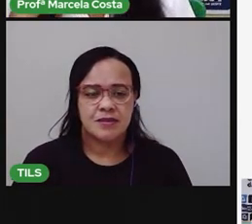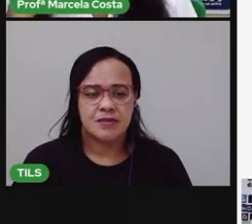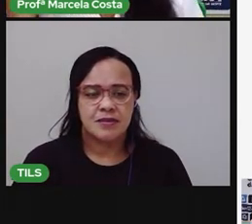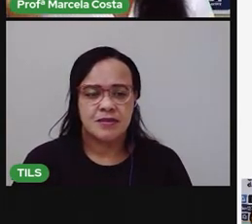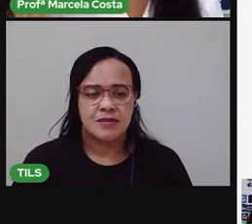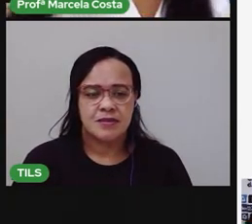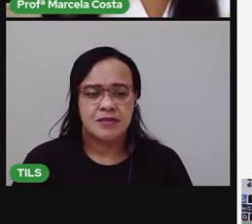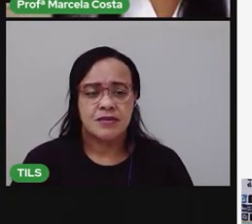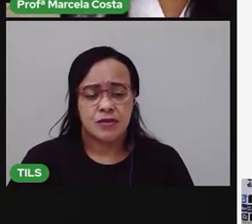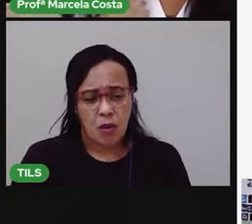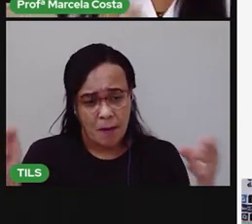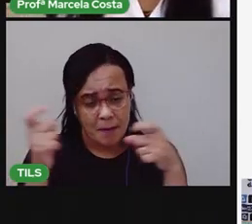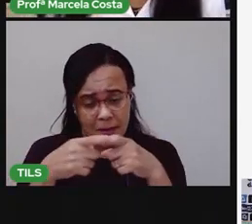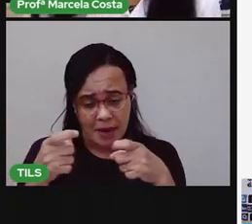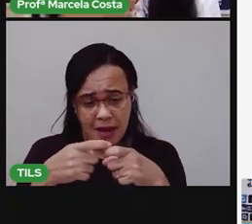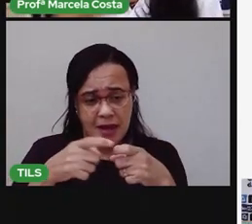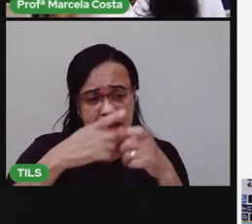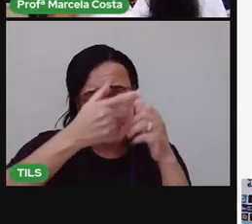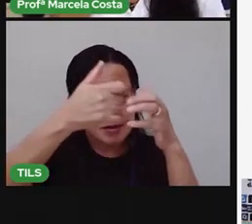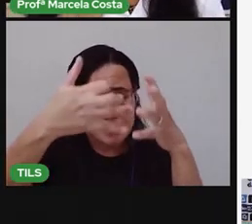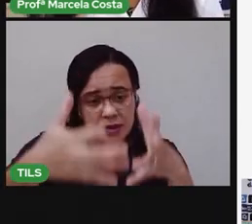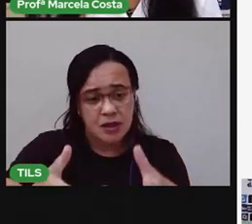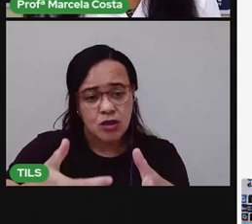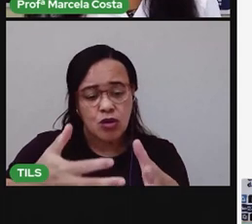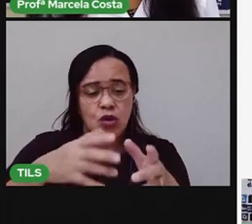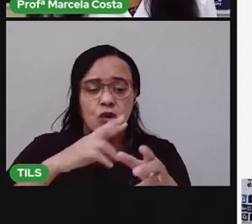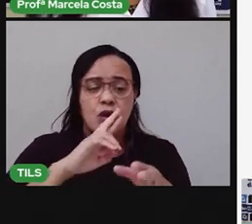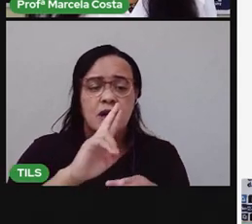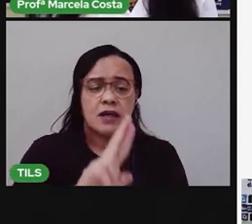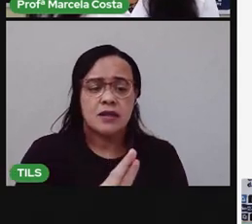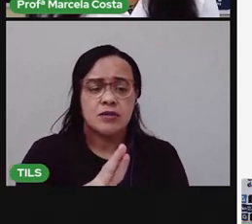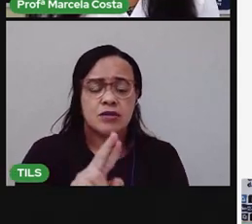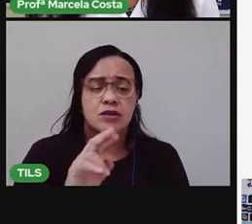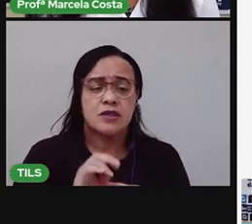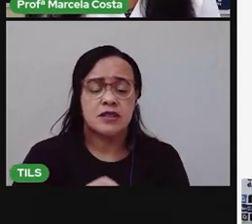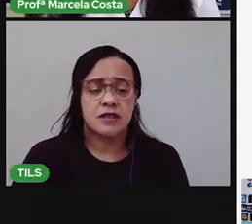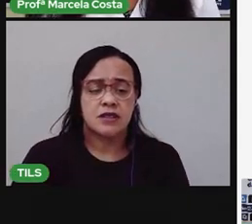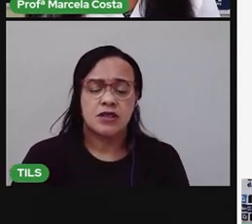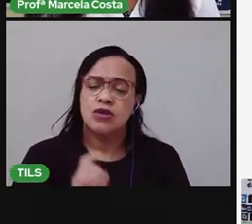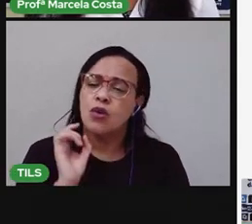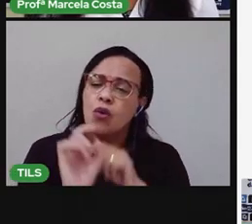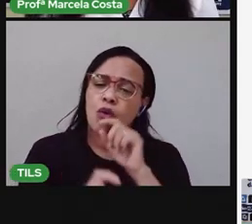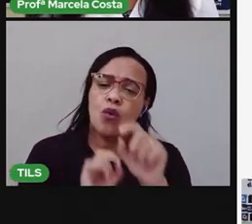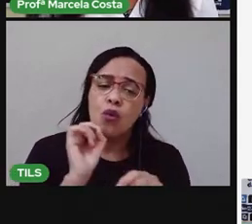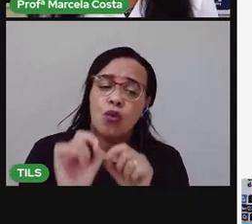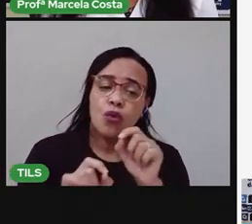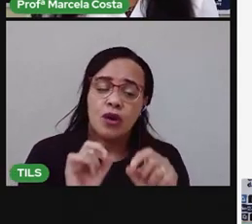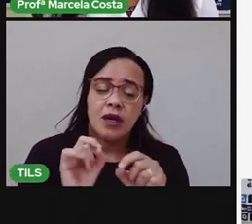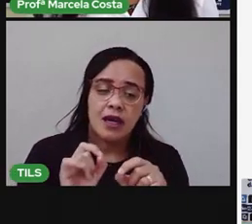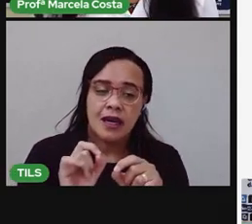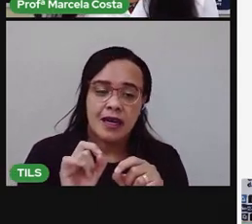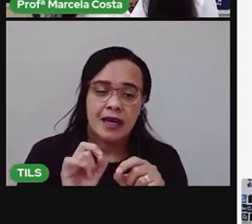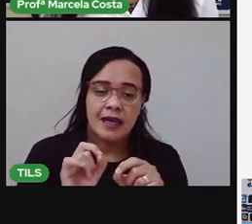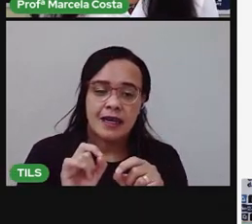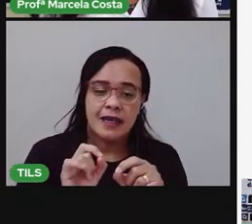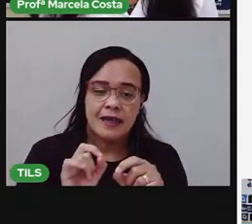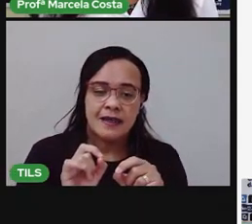que o médico infectologista respondeu, que foi que ele disse pra gente sobre